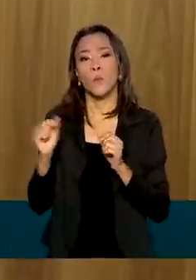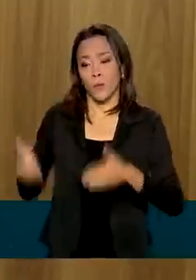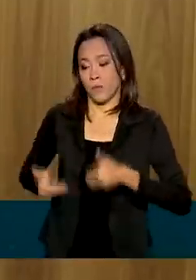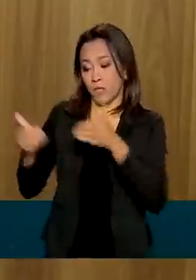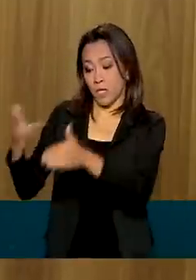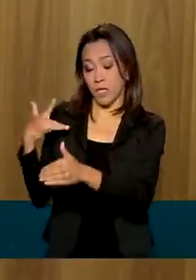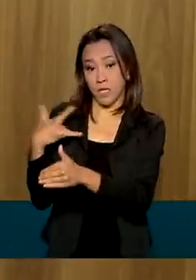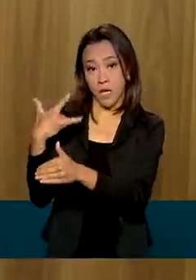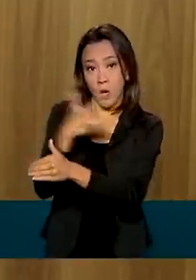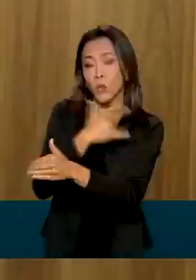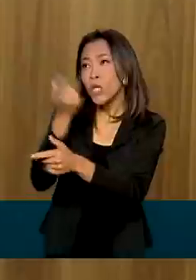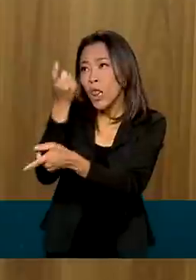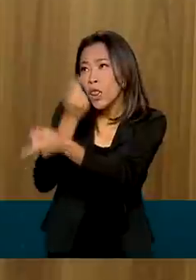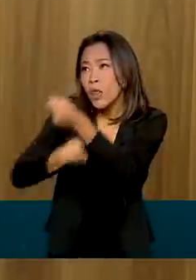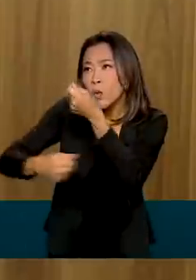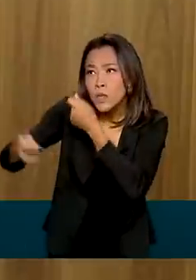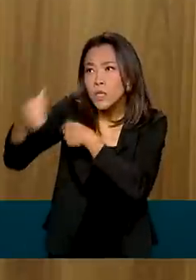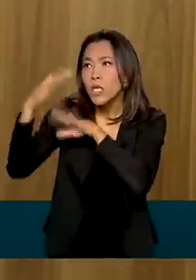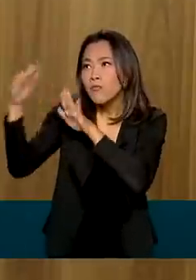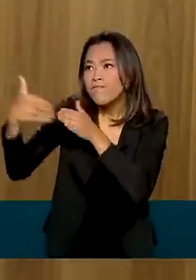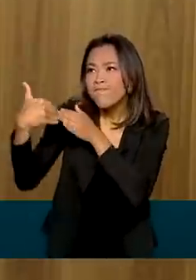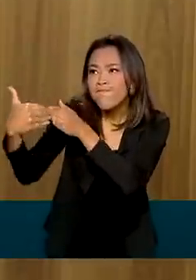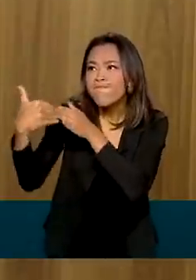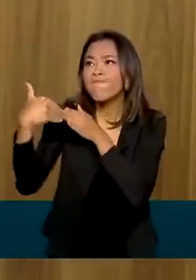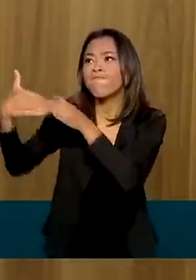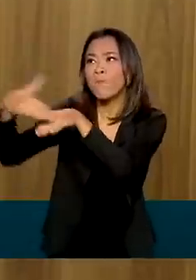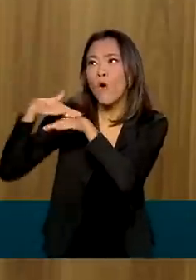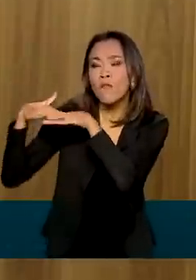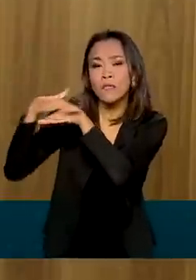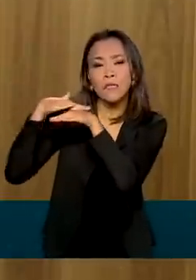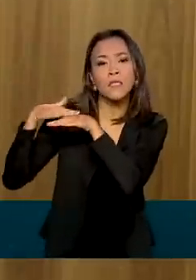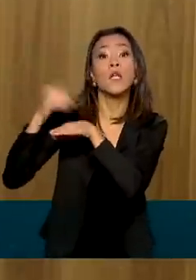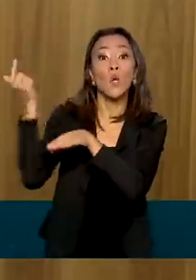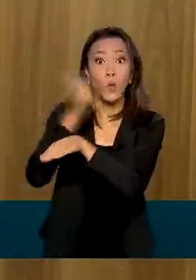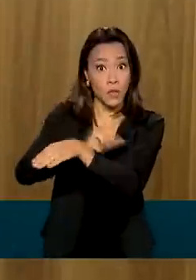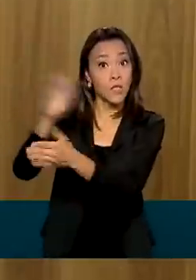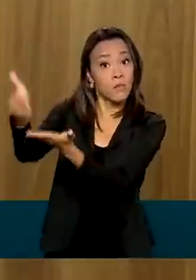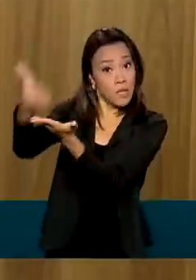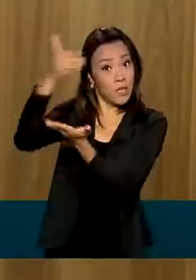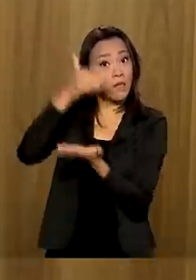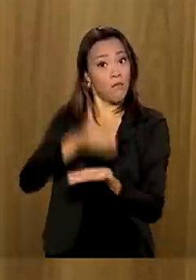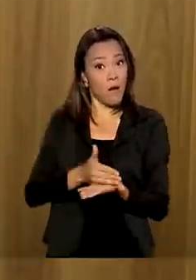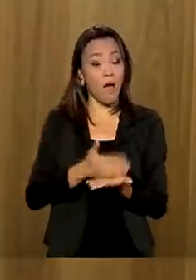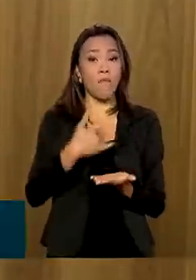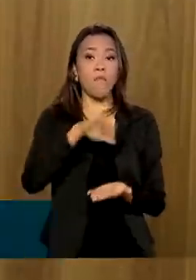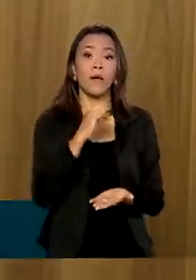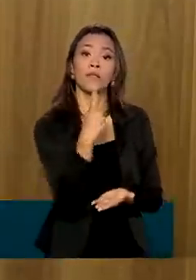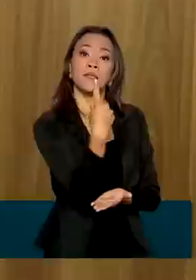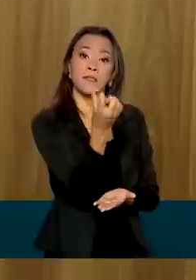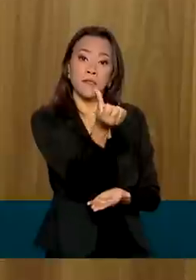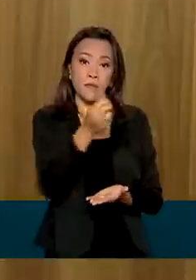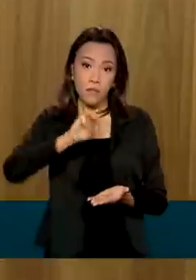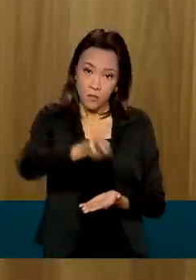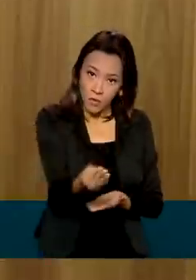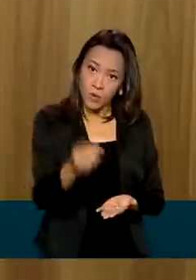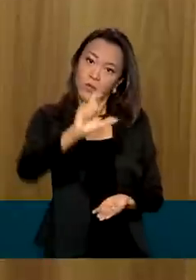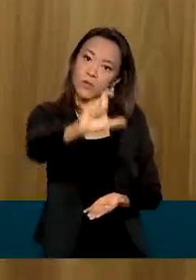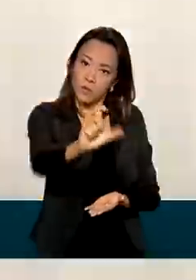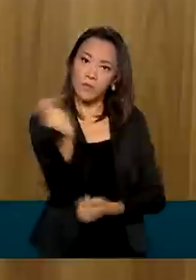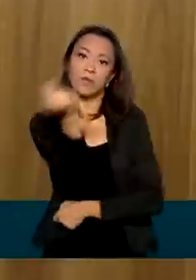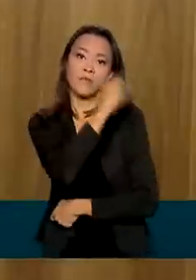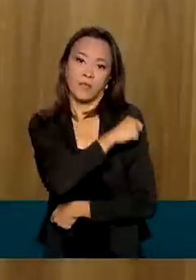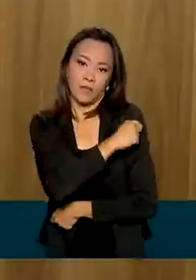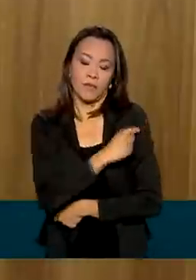mantido de uma maneira muito determinada, nós já conseguimos antecipar mais de 16 milhões de doses de